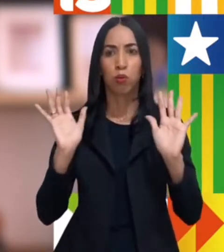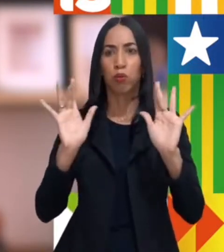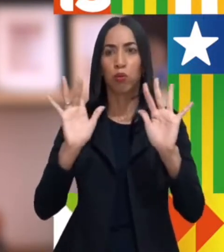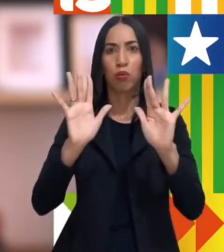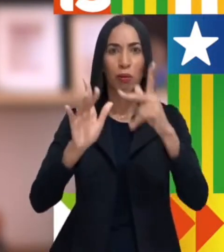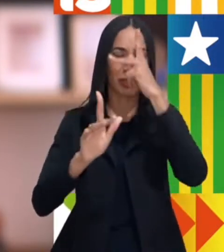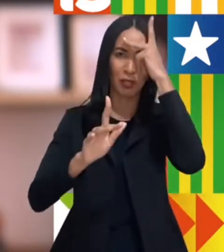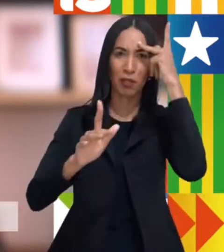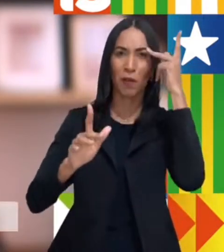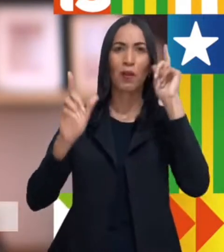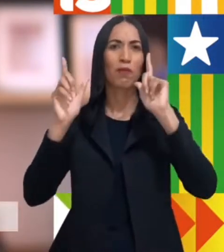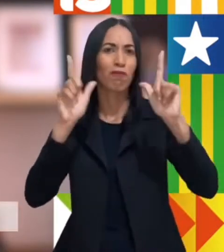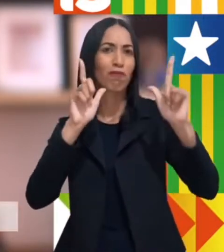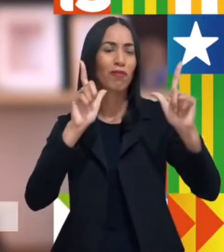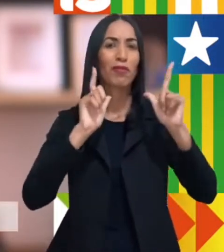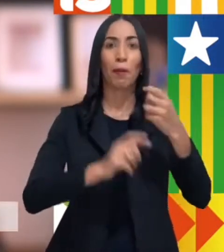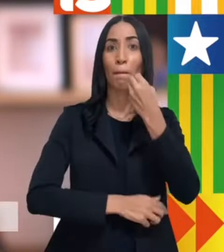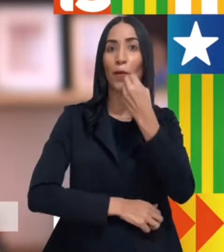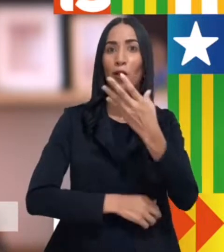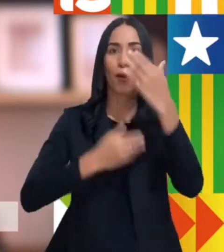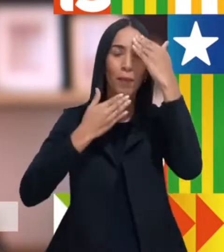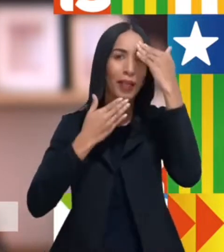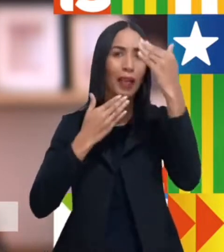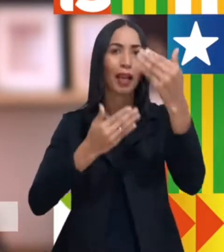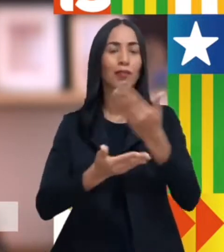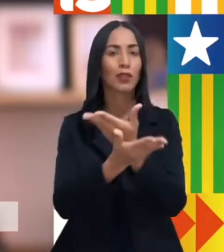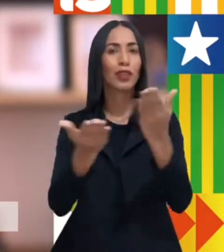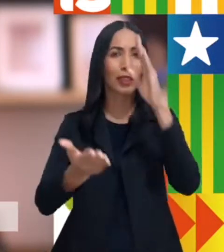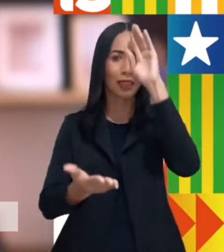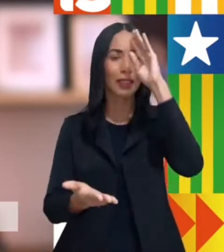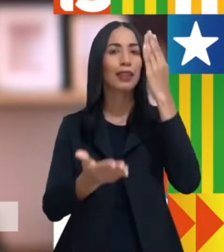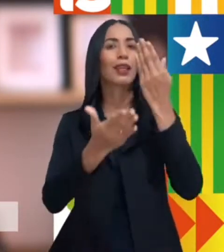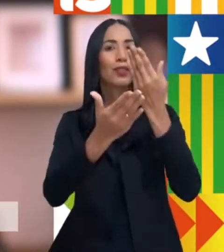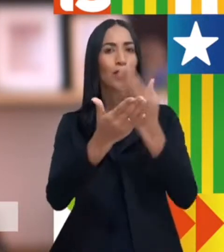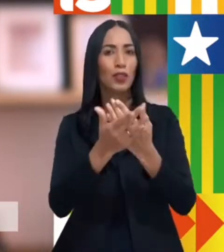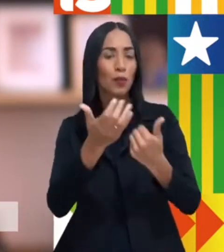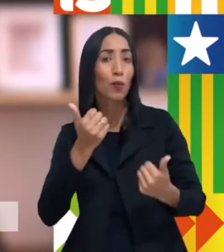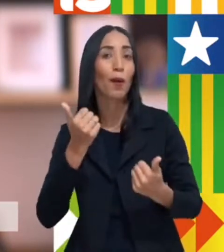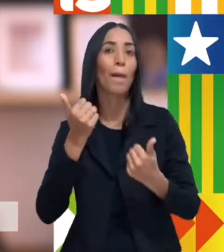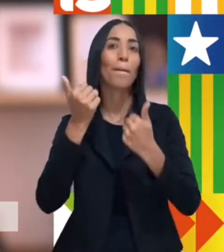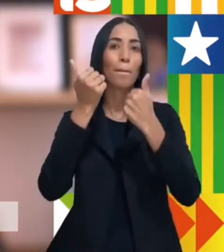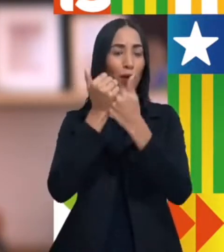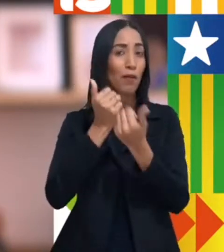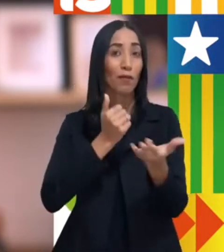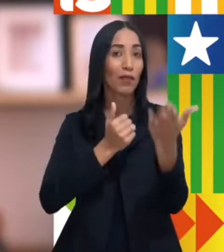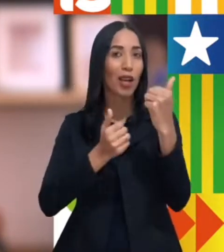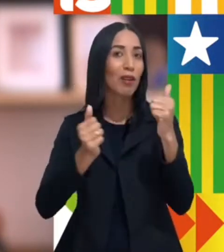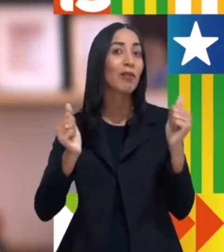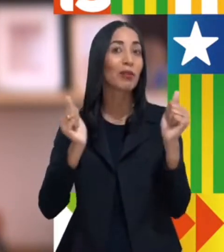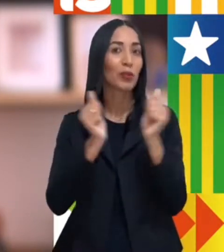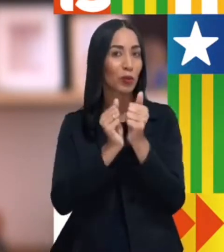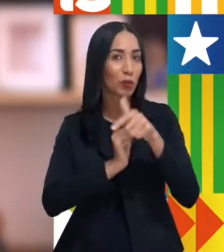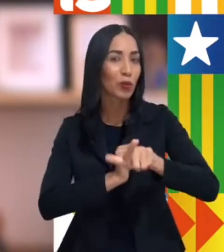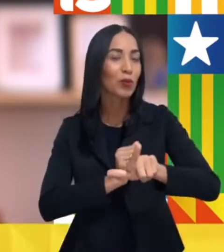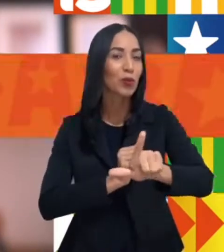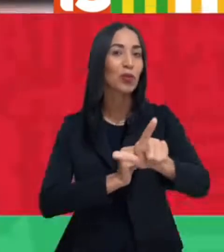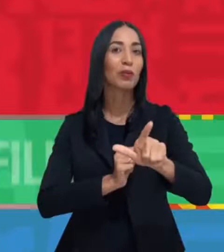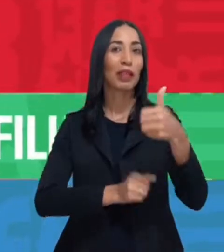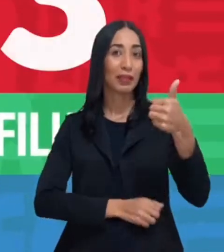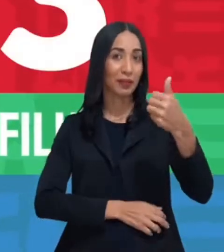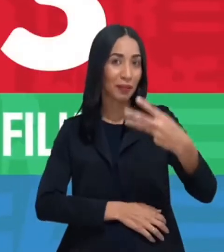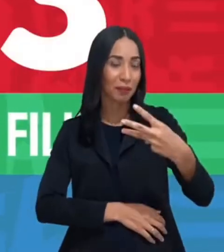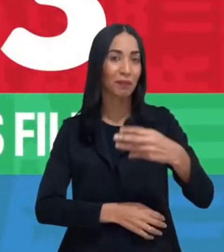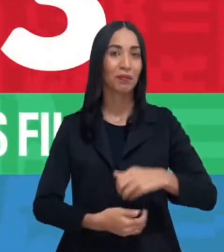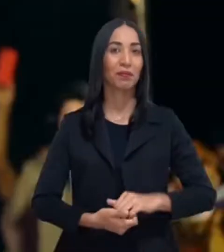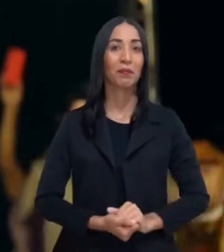multidão em festa. Muito obrigado a você, pela confiança, pelo apoio e vamos juntos seguir em frente.